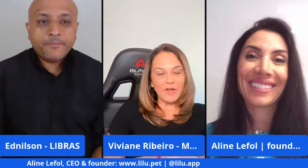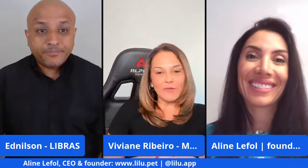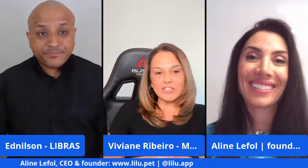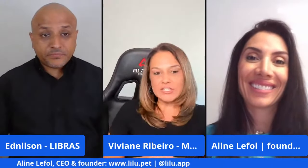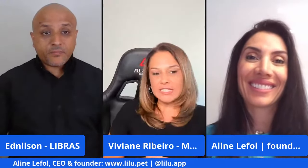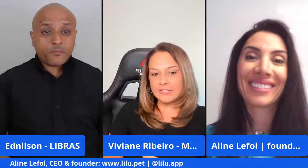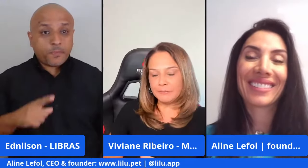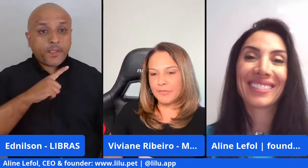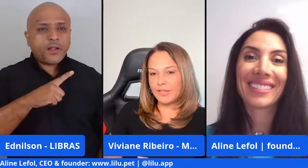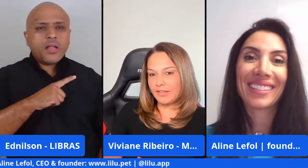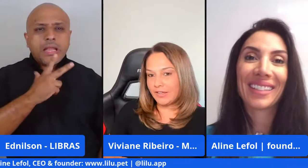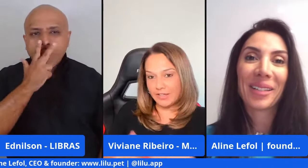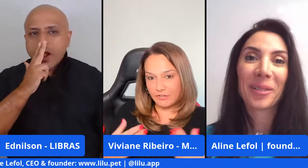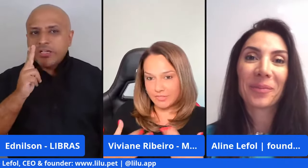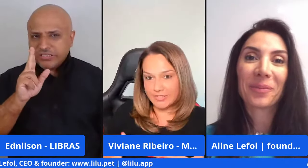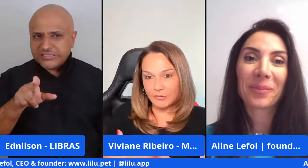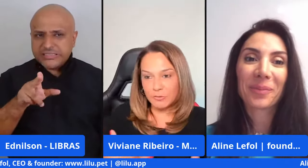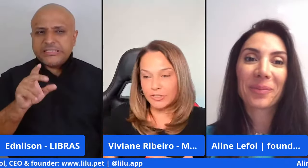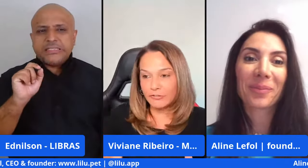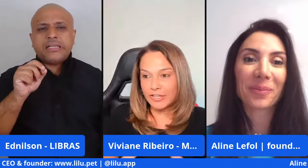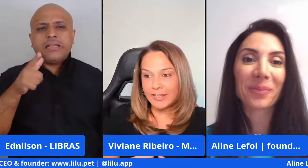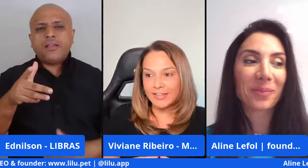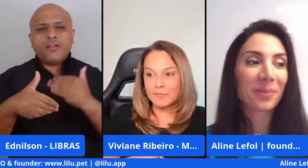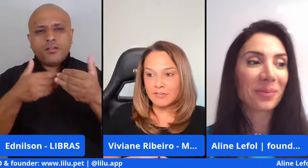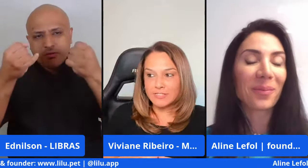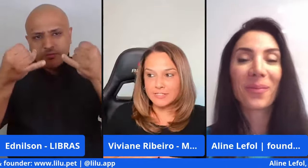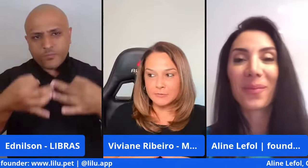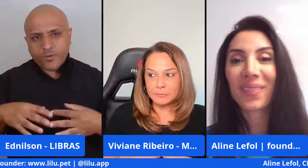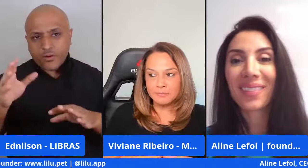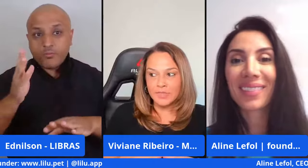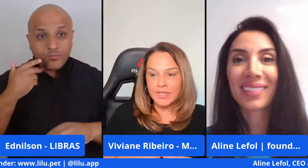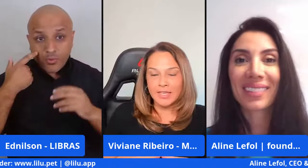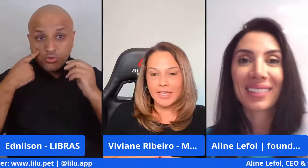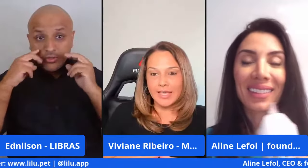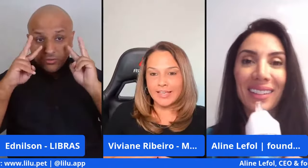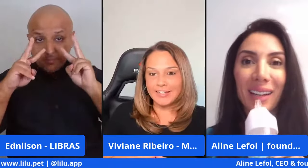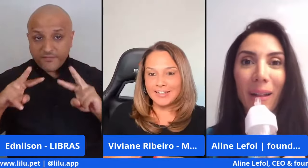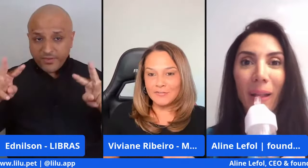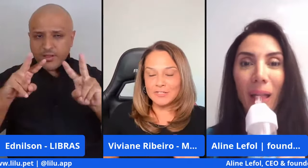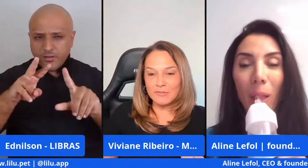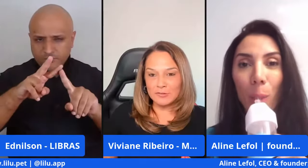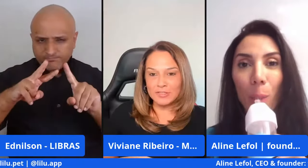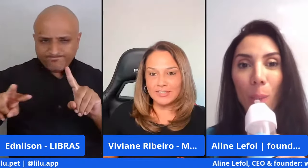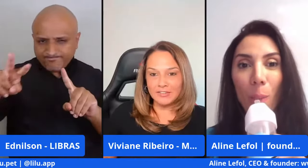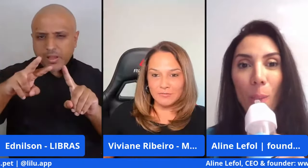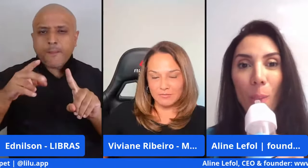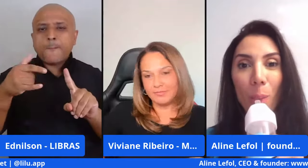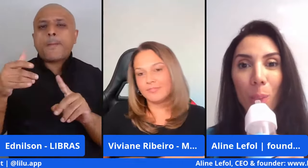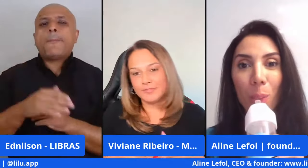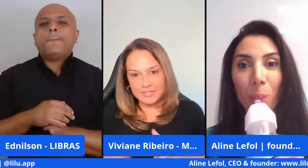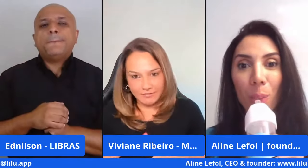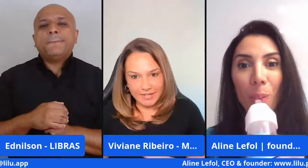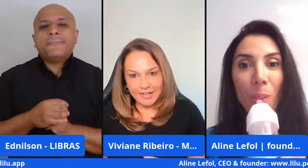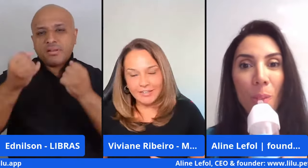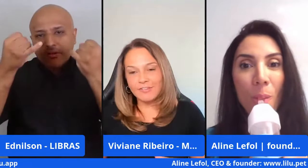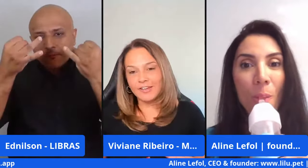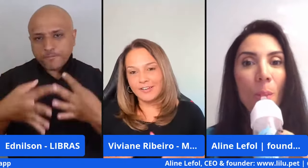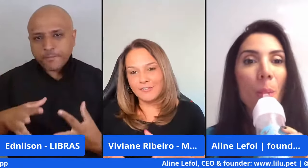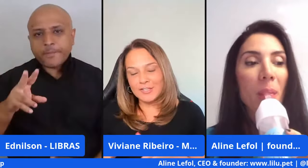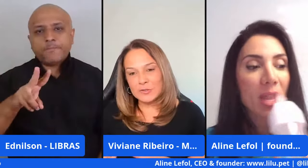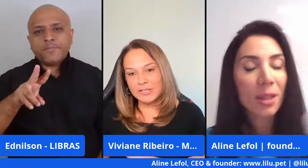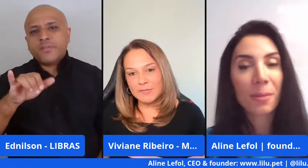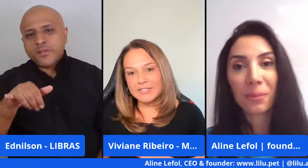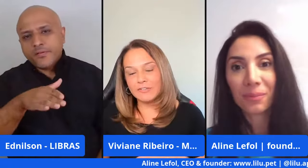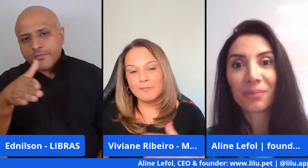Eu acho assim, e aí trazendo um pouquinho da minha visão, que nem você falou aqui, você vai,